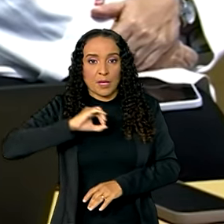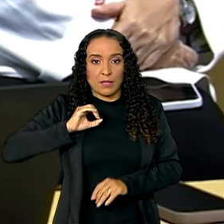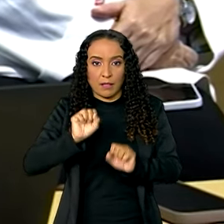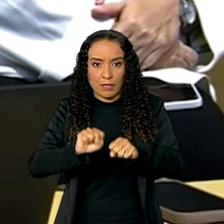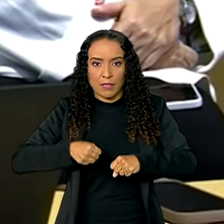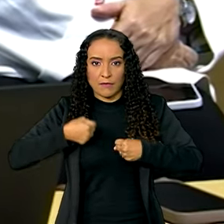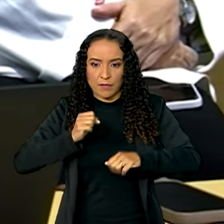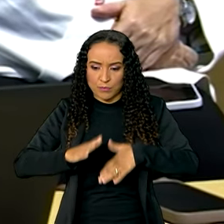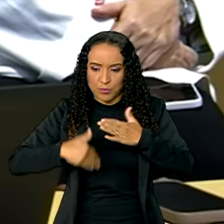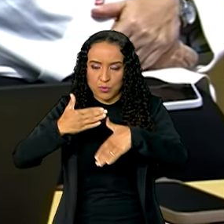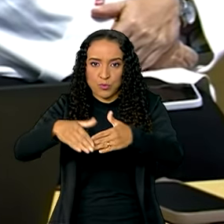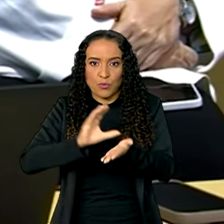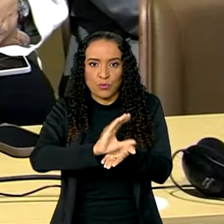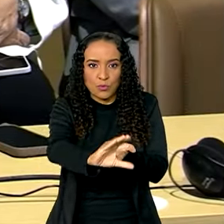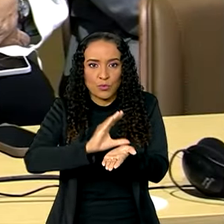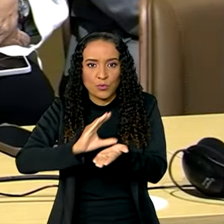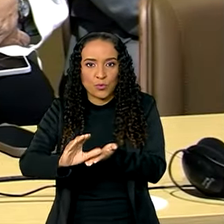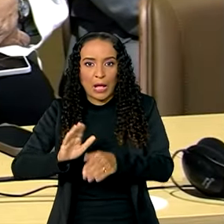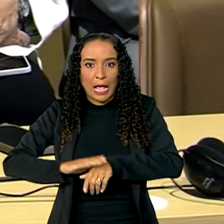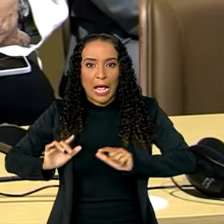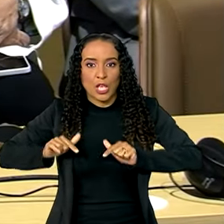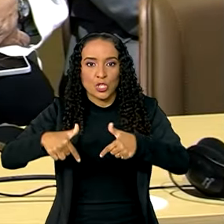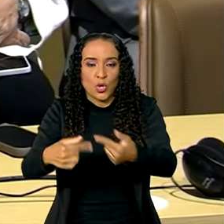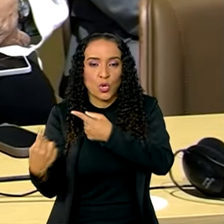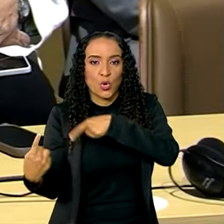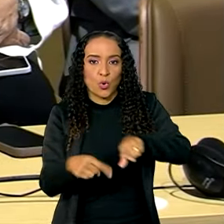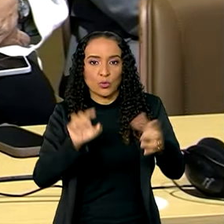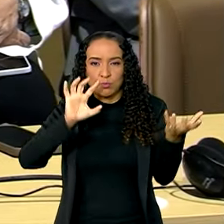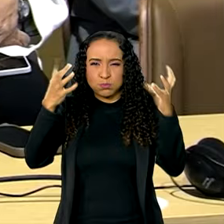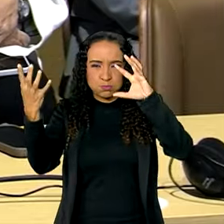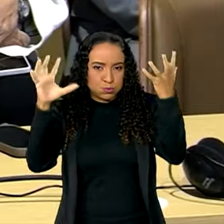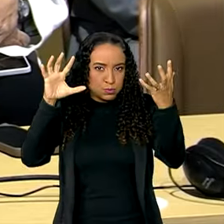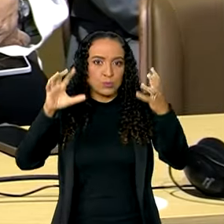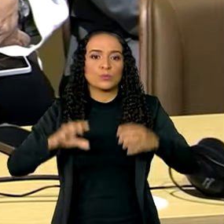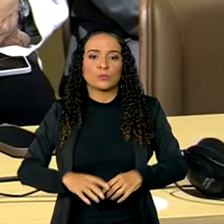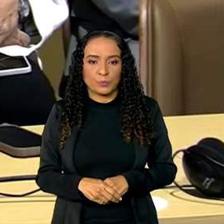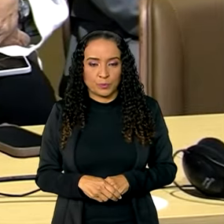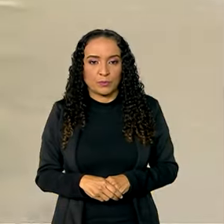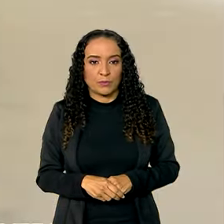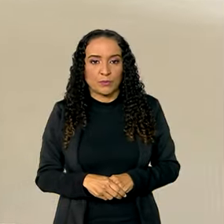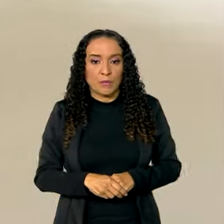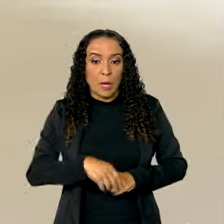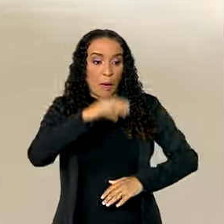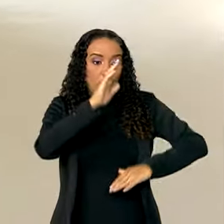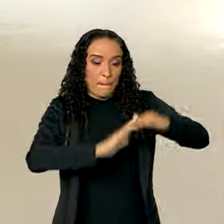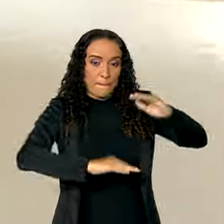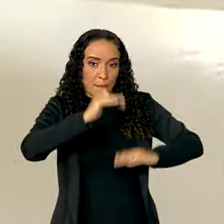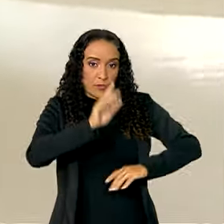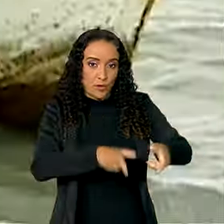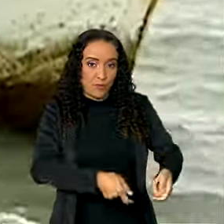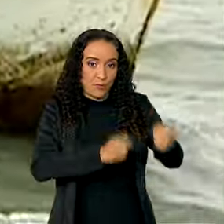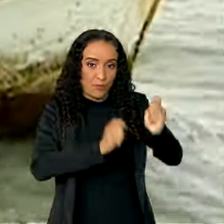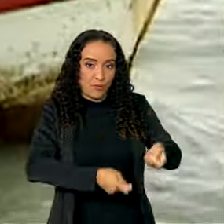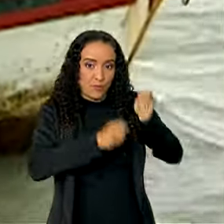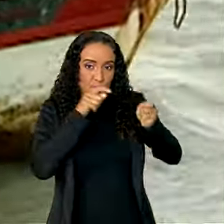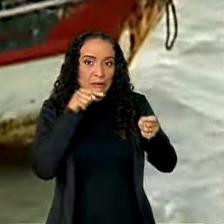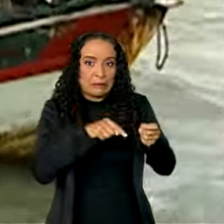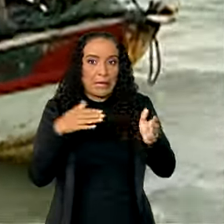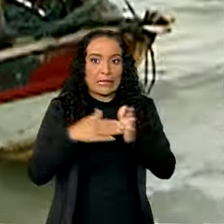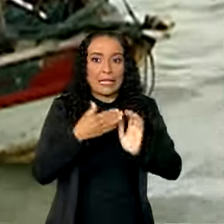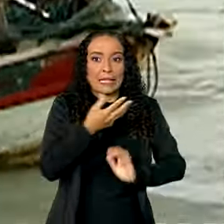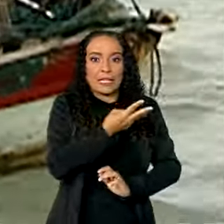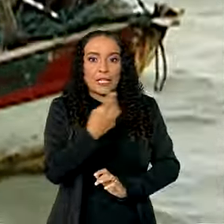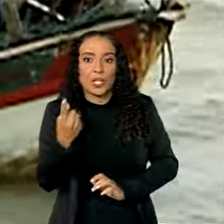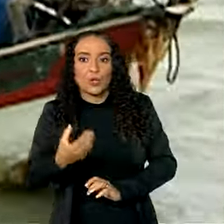Silva defende o avanço no financiamento para ações de combate às mudanças do clima. E pescadores profissionais têm até